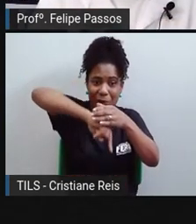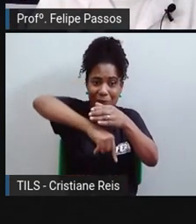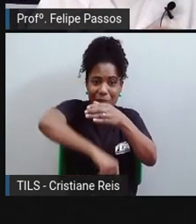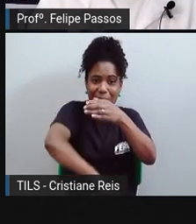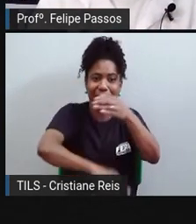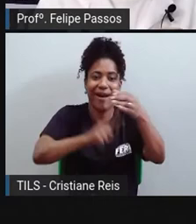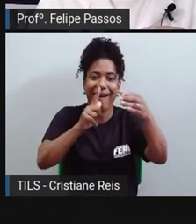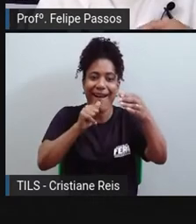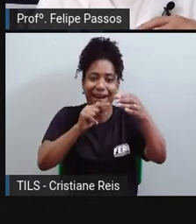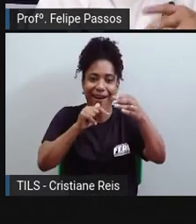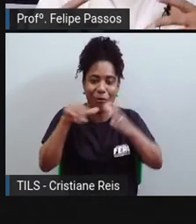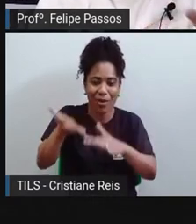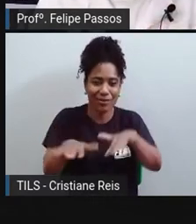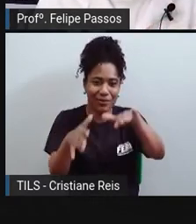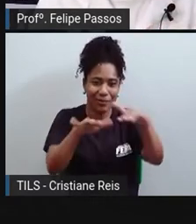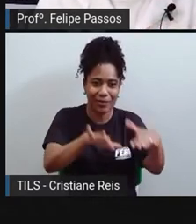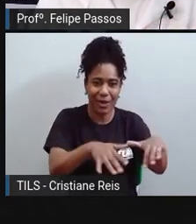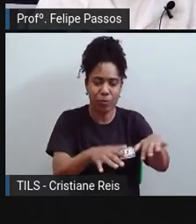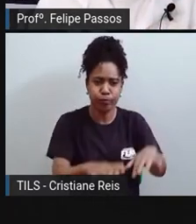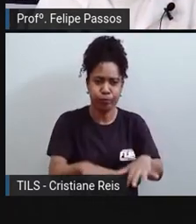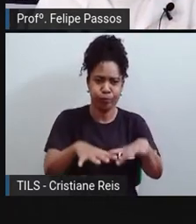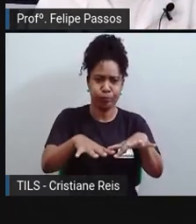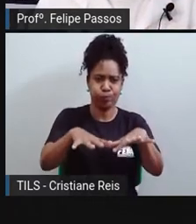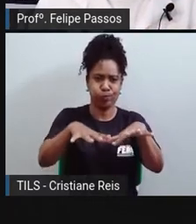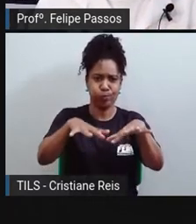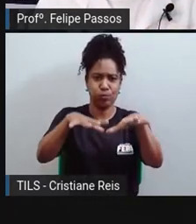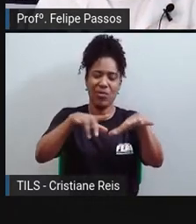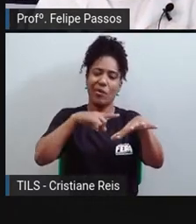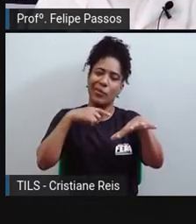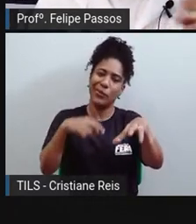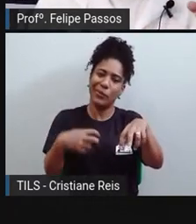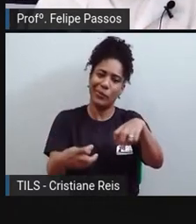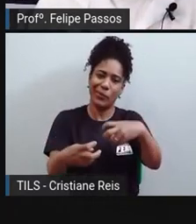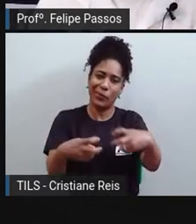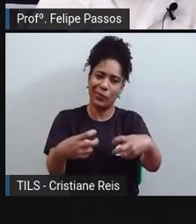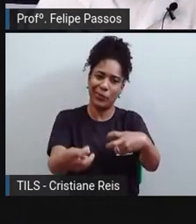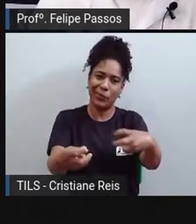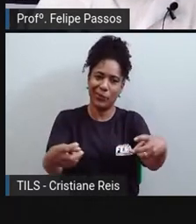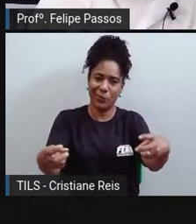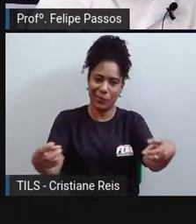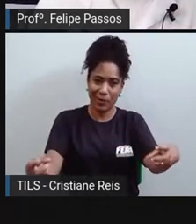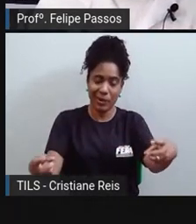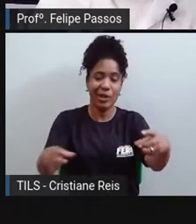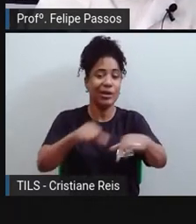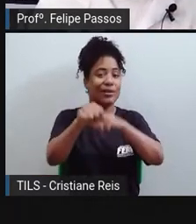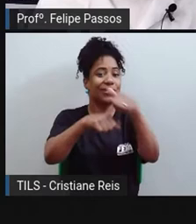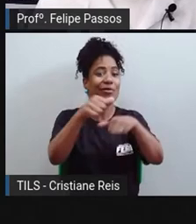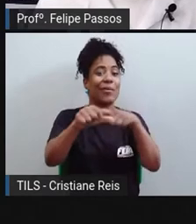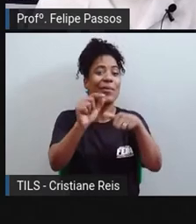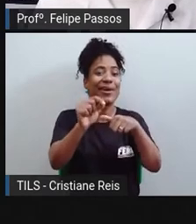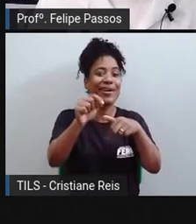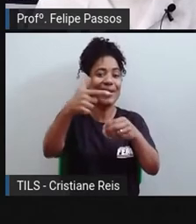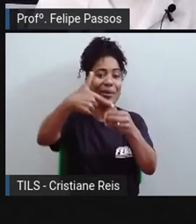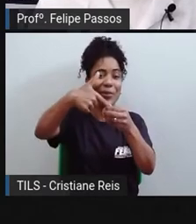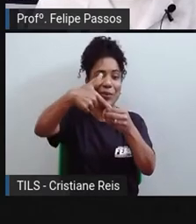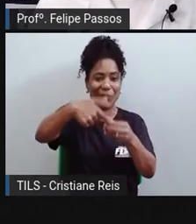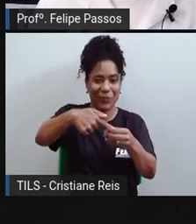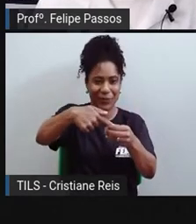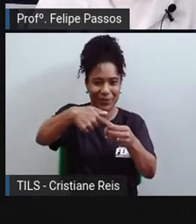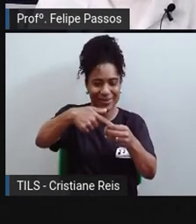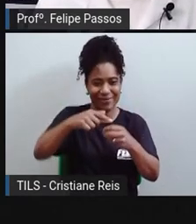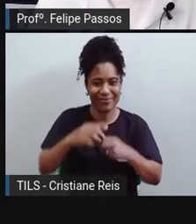acumulando, acumulando, acumulando, aquilo fossiliza e se transforma em petróleo. Já uma grande quantidade de florestas